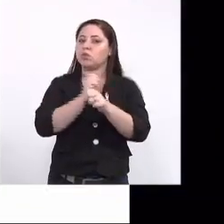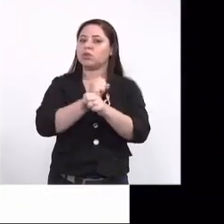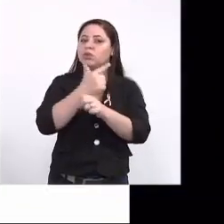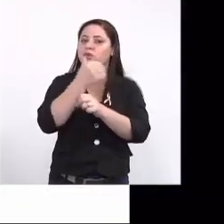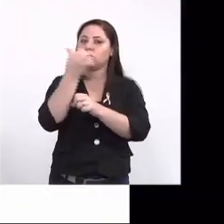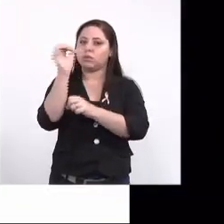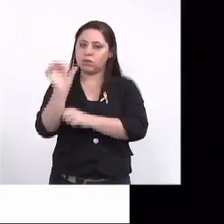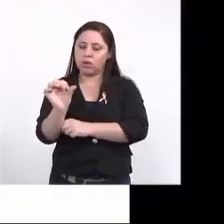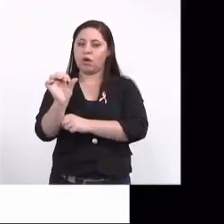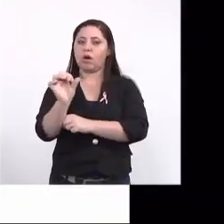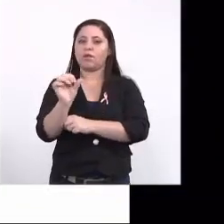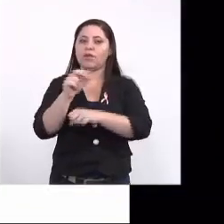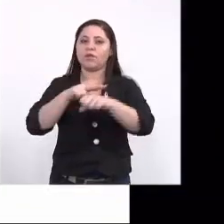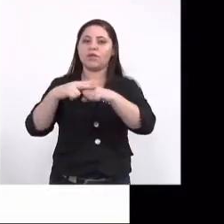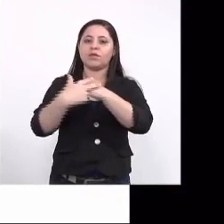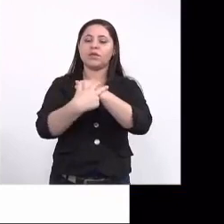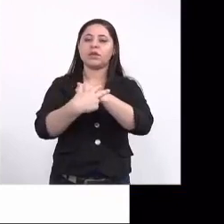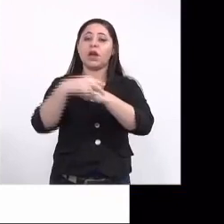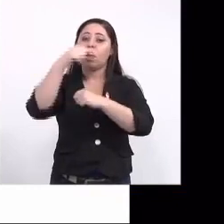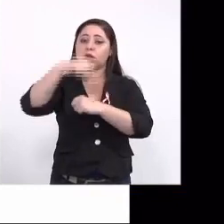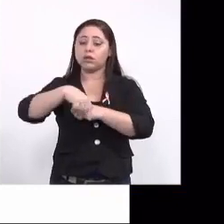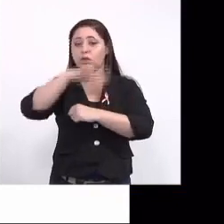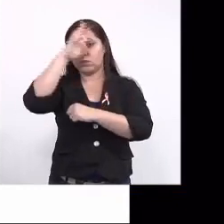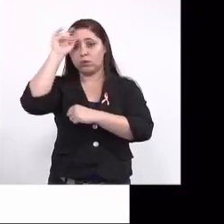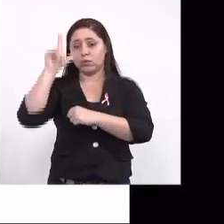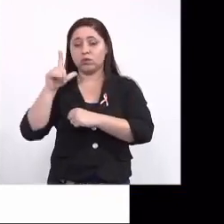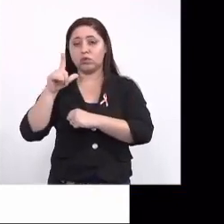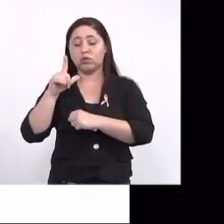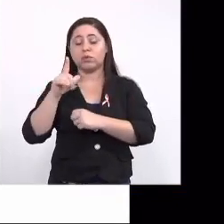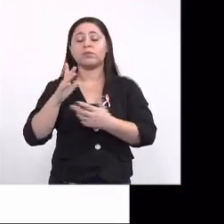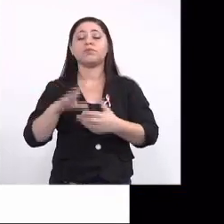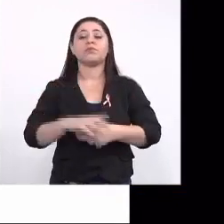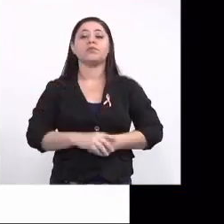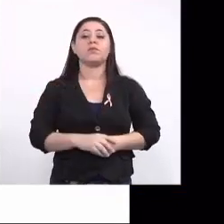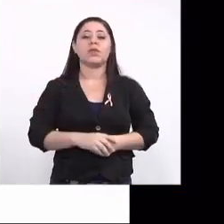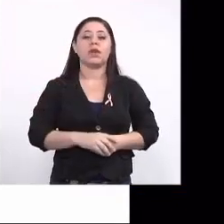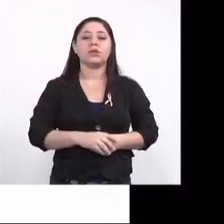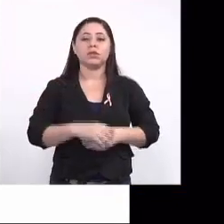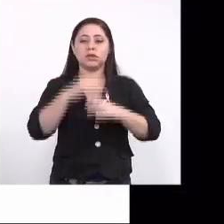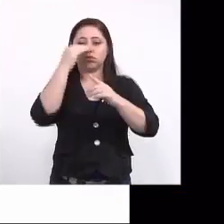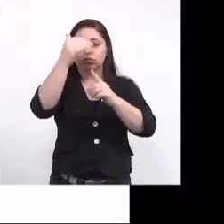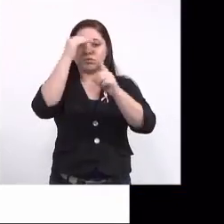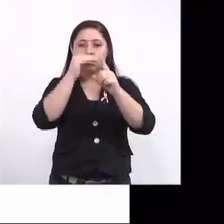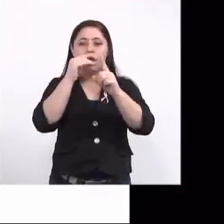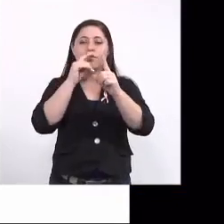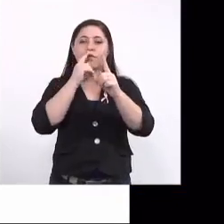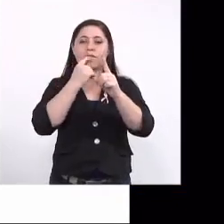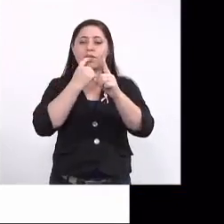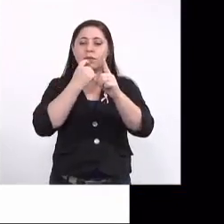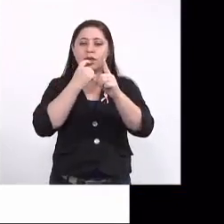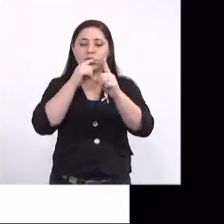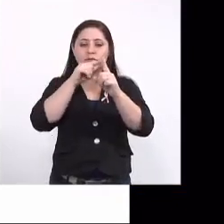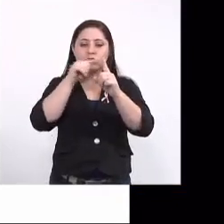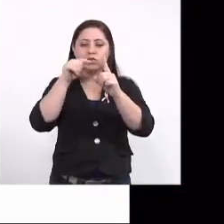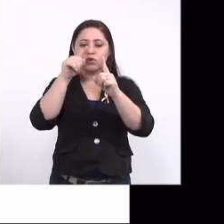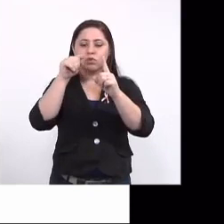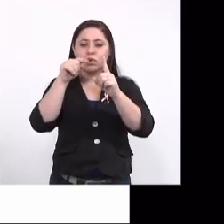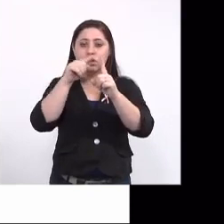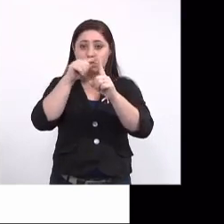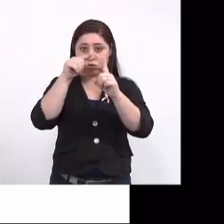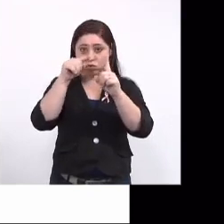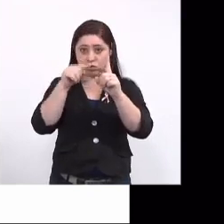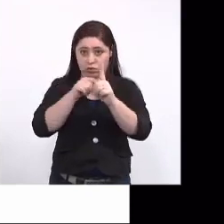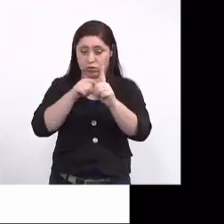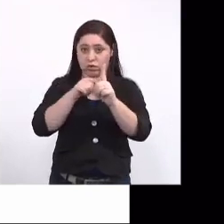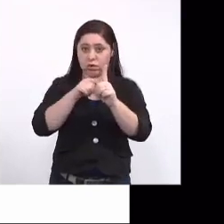febre do Zika sendo notificados em adultos aqui no Mato Grosso do Sul. Embaixo, na linha vermelha, nós temos em gestantes. Então,